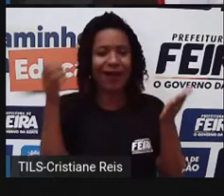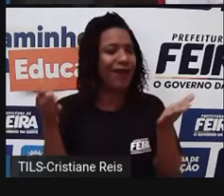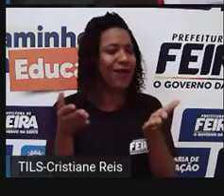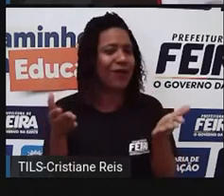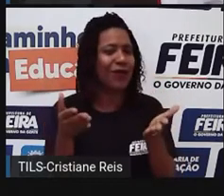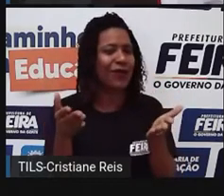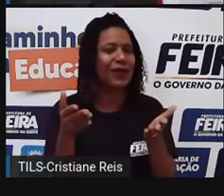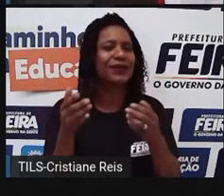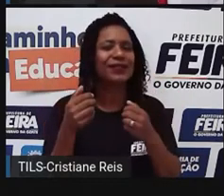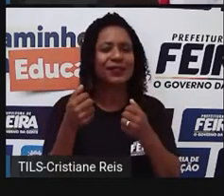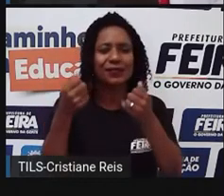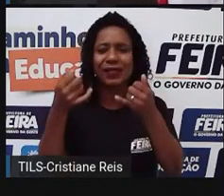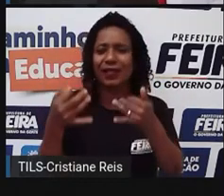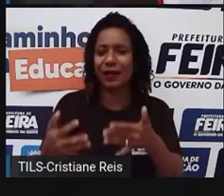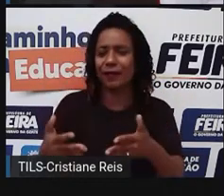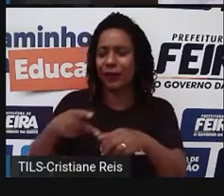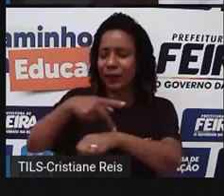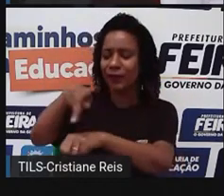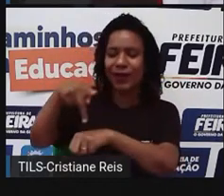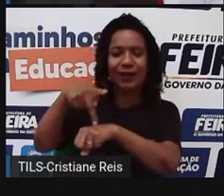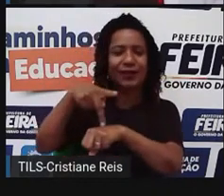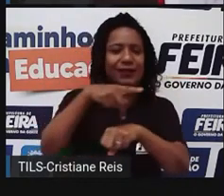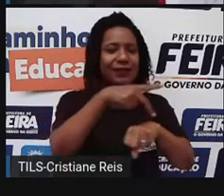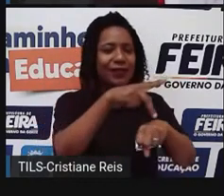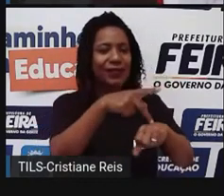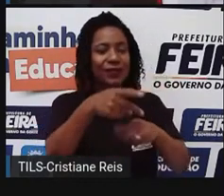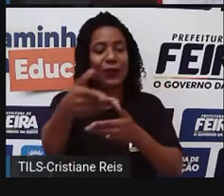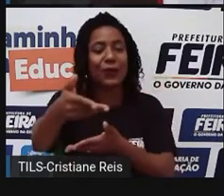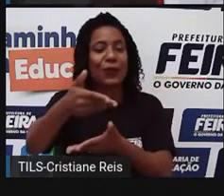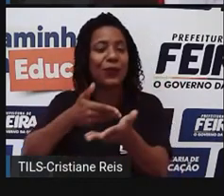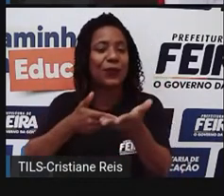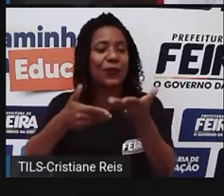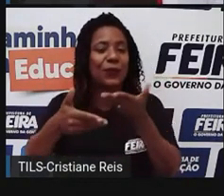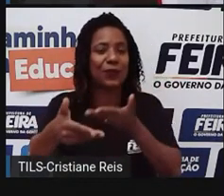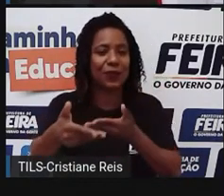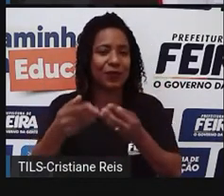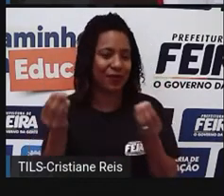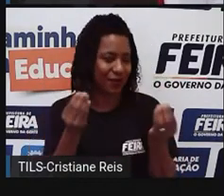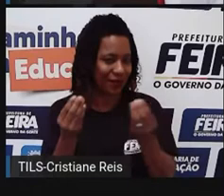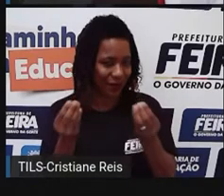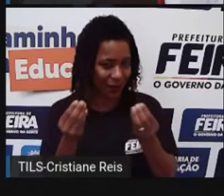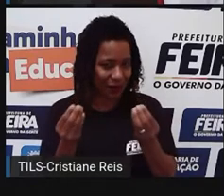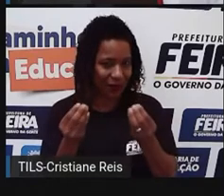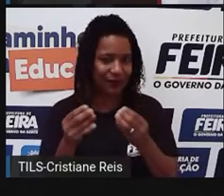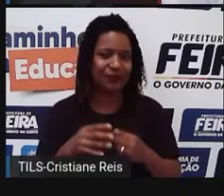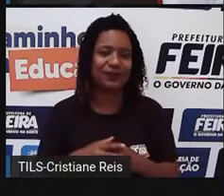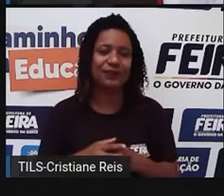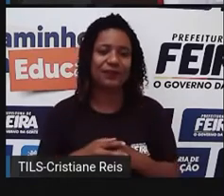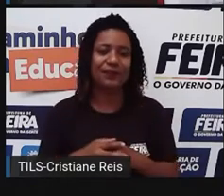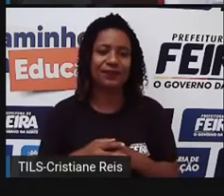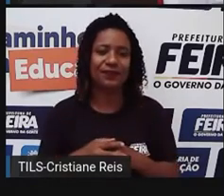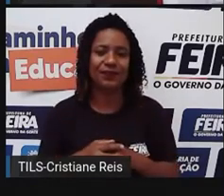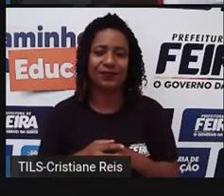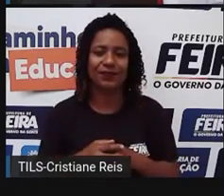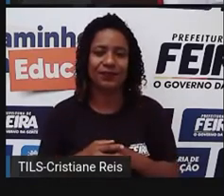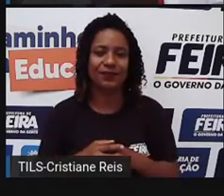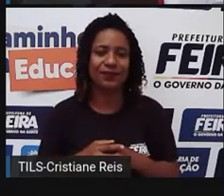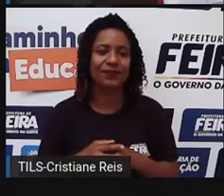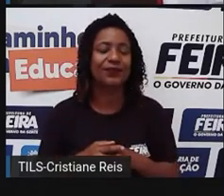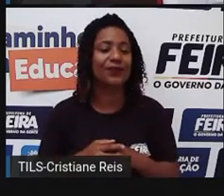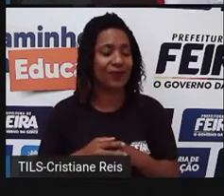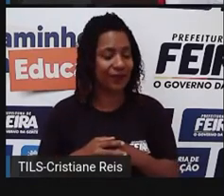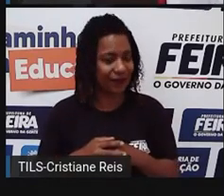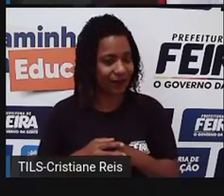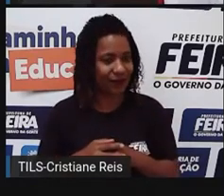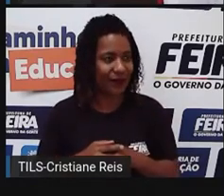falar um pouco sobre essas relações entre os países, né, essas relações internacionais. Então, dentro